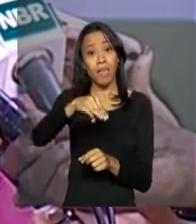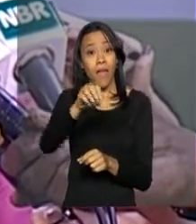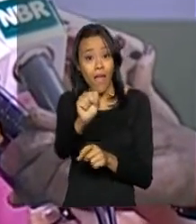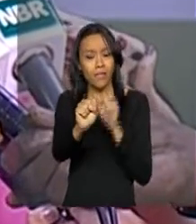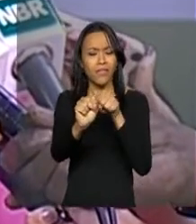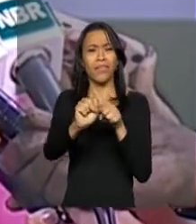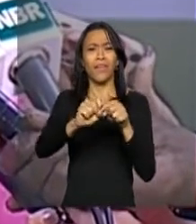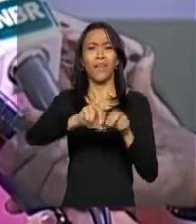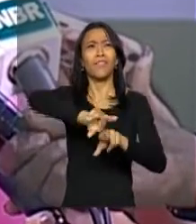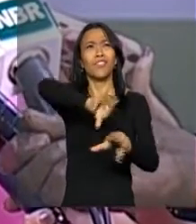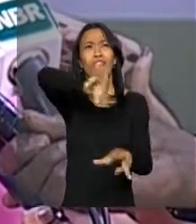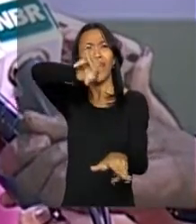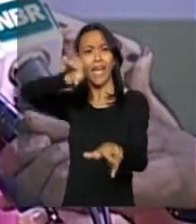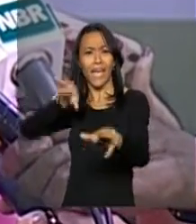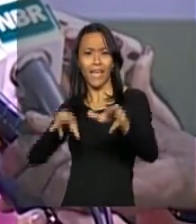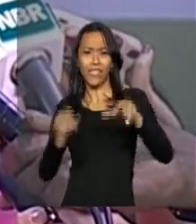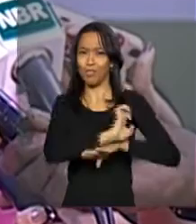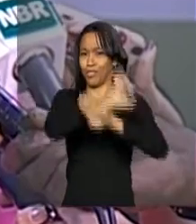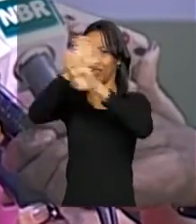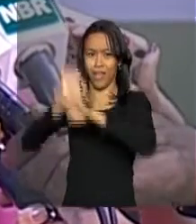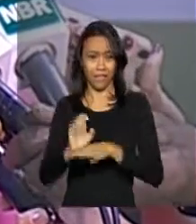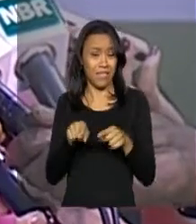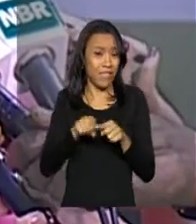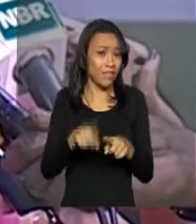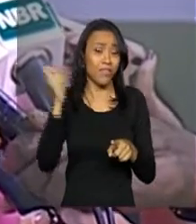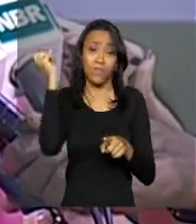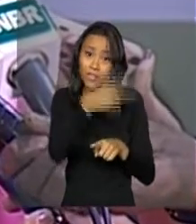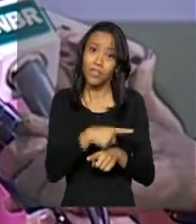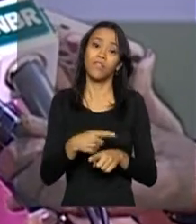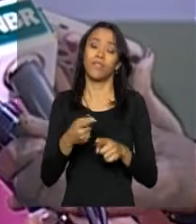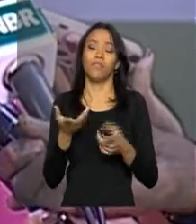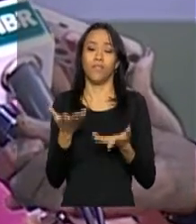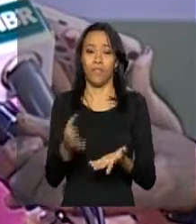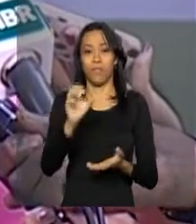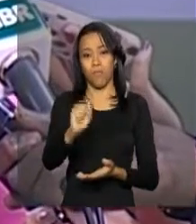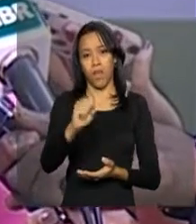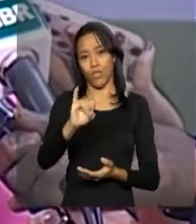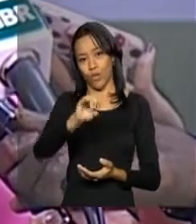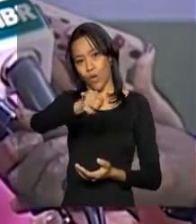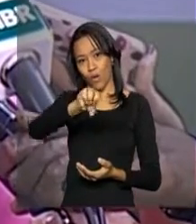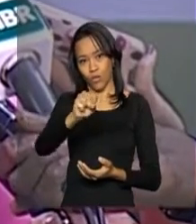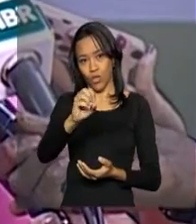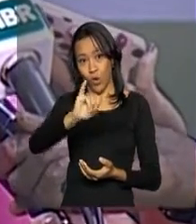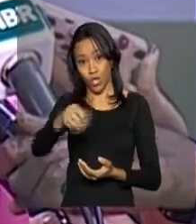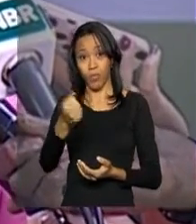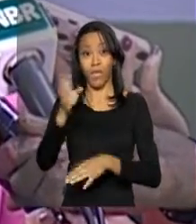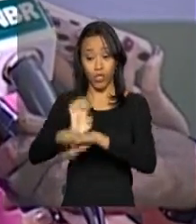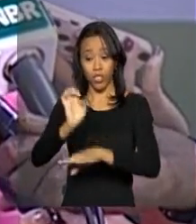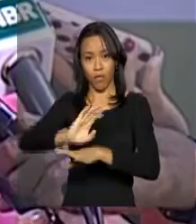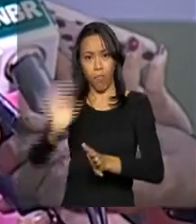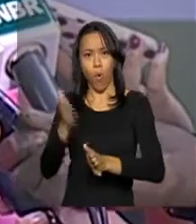atrapalha e muito, pois tributa a soja quando ela é processada e tem que ser transportada de um estado para o outro.